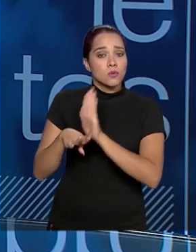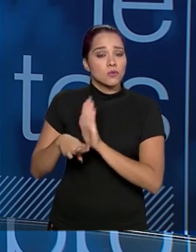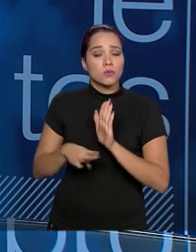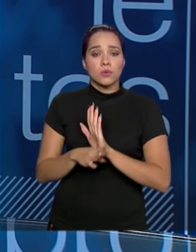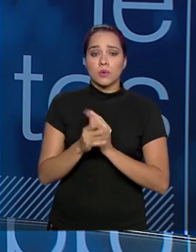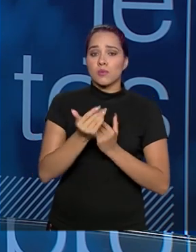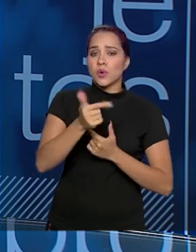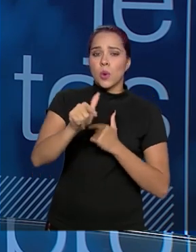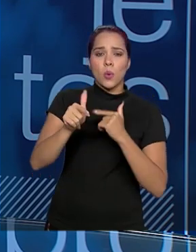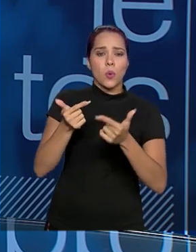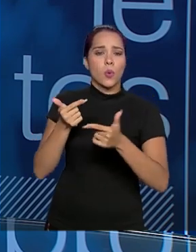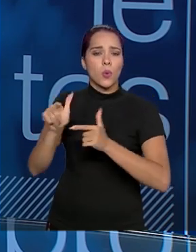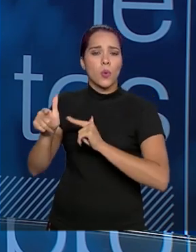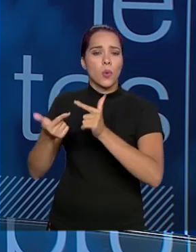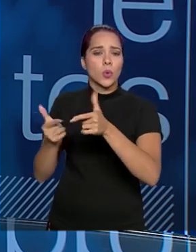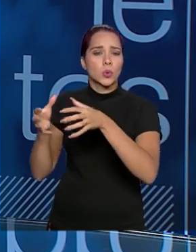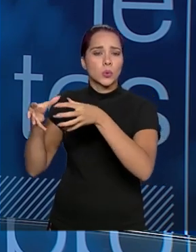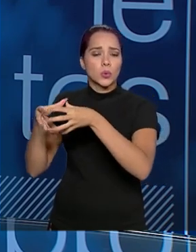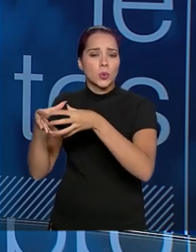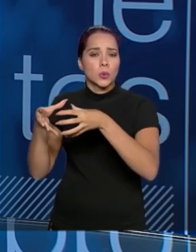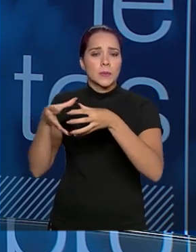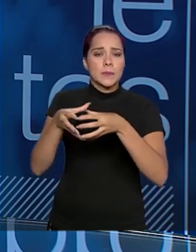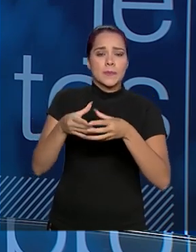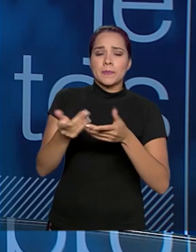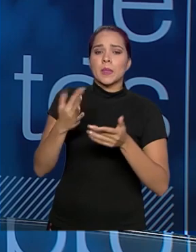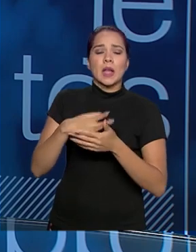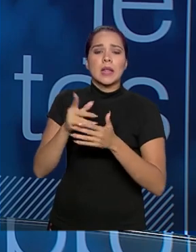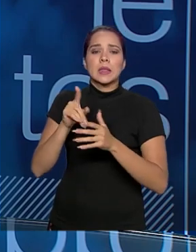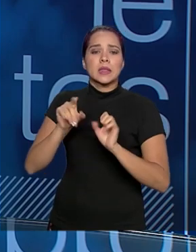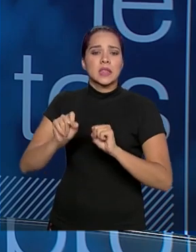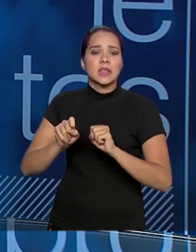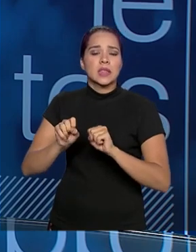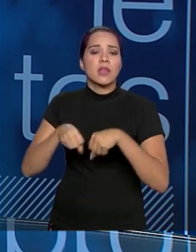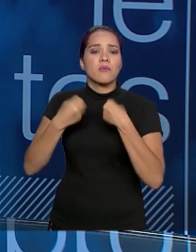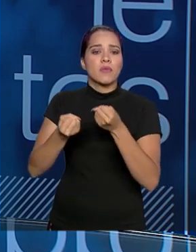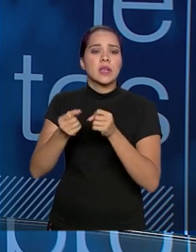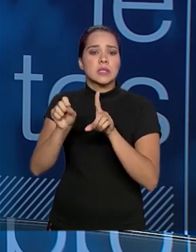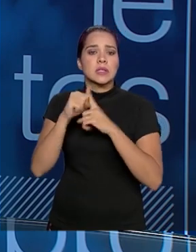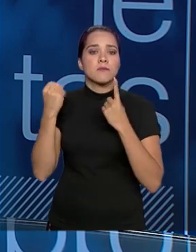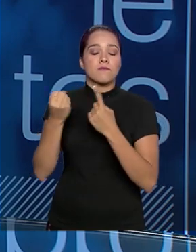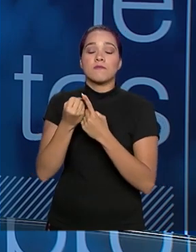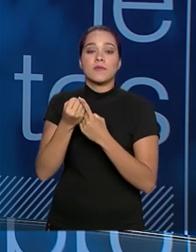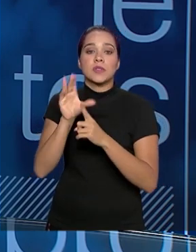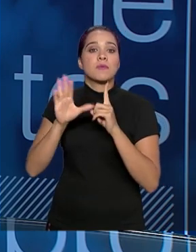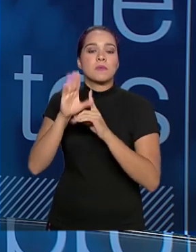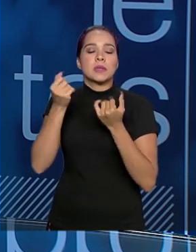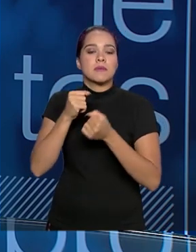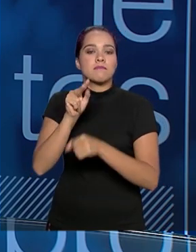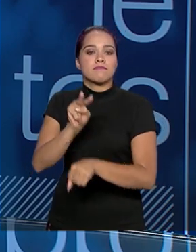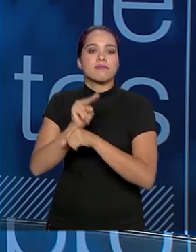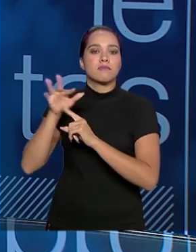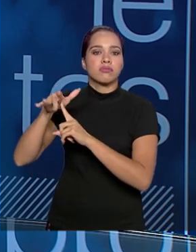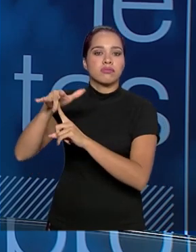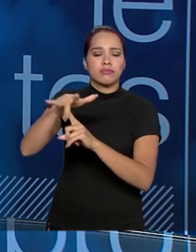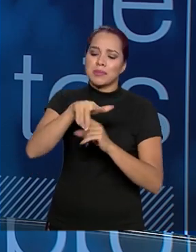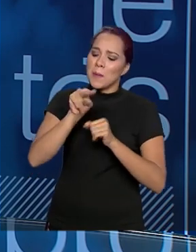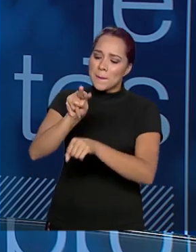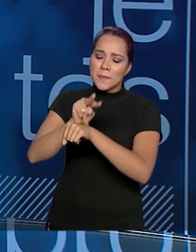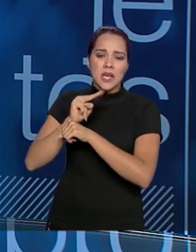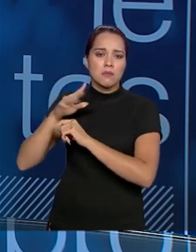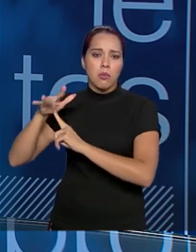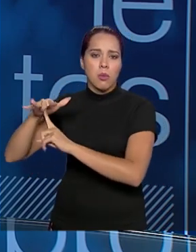outros organismos, defesa civil, tinha que emprestar um helicóptero para a gente conseguir fazer um sobrevoo, ou seja,